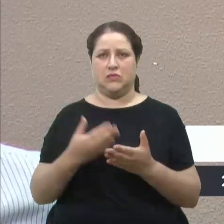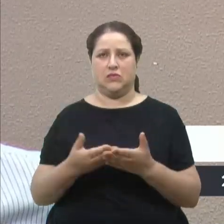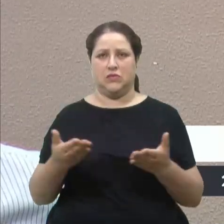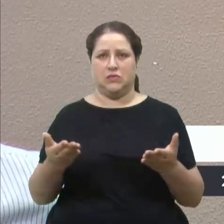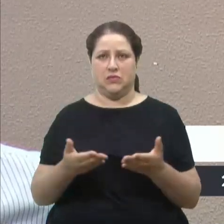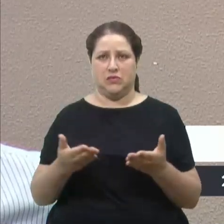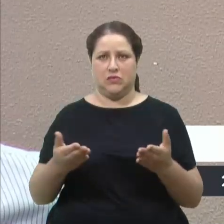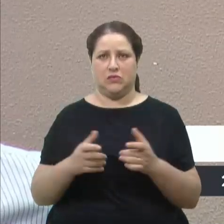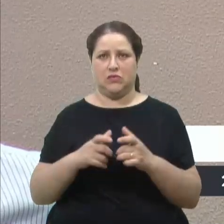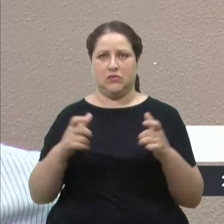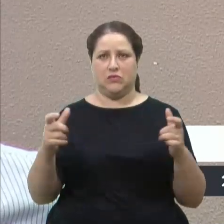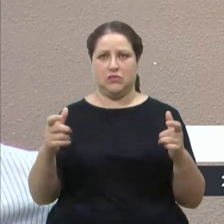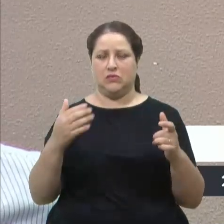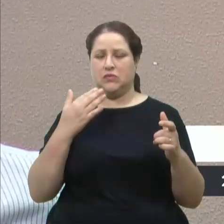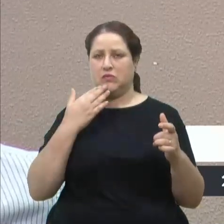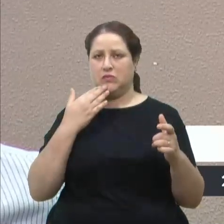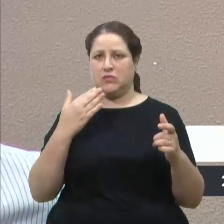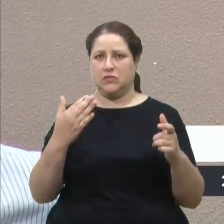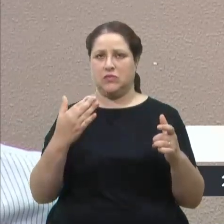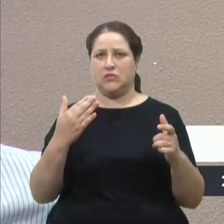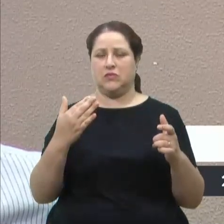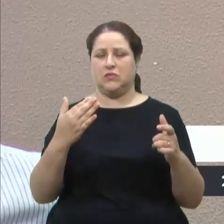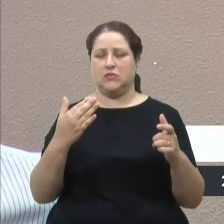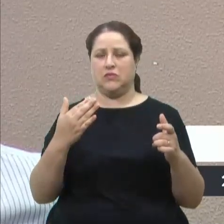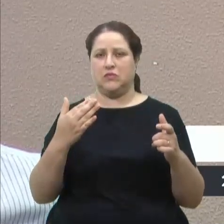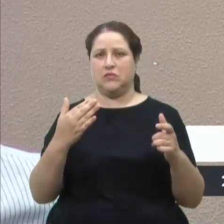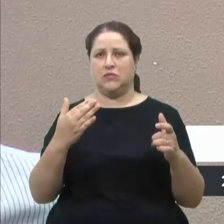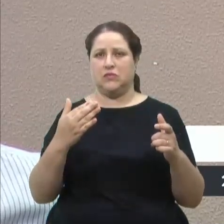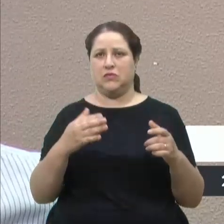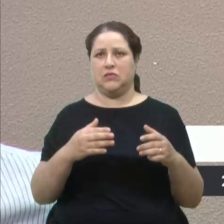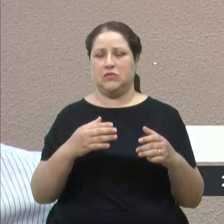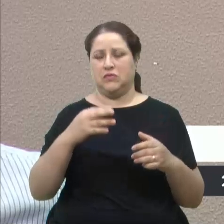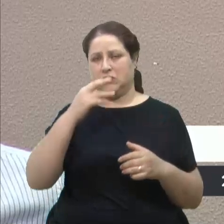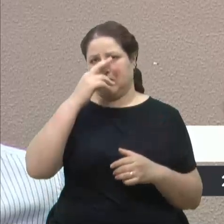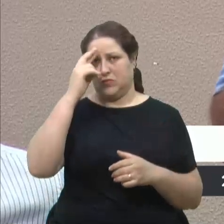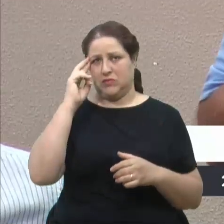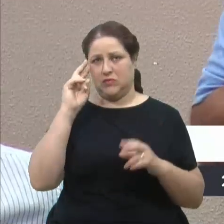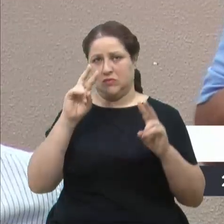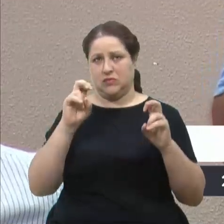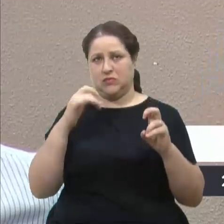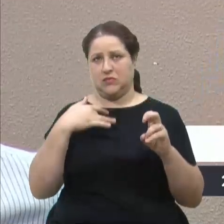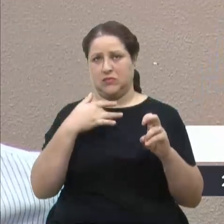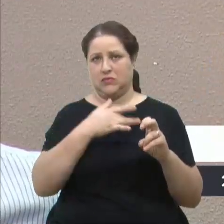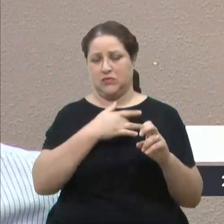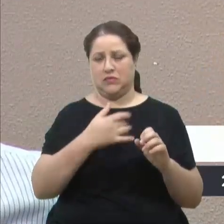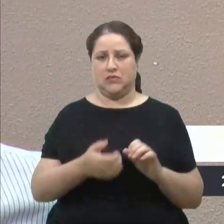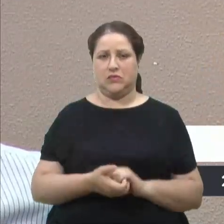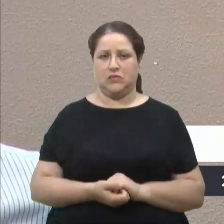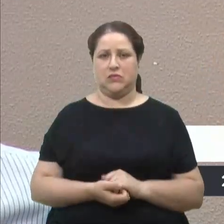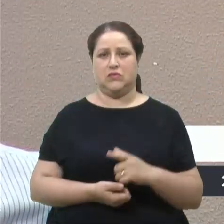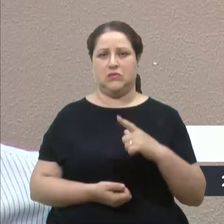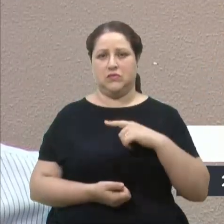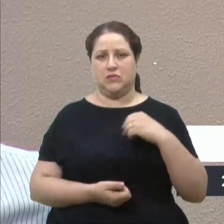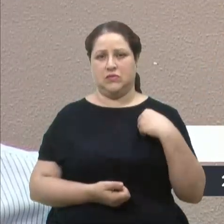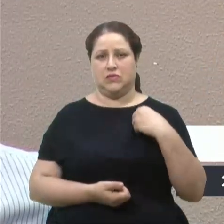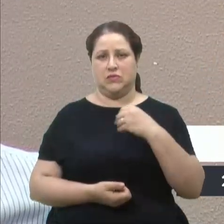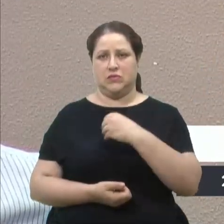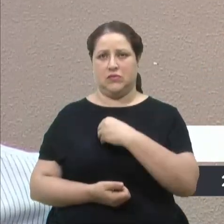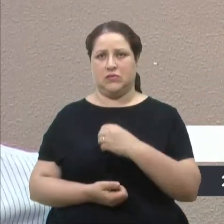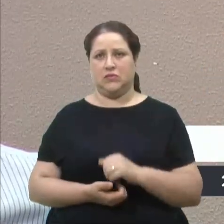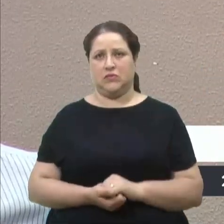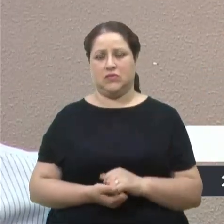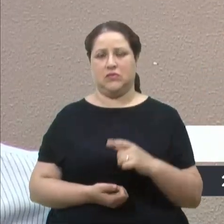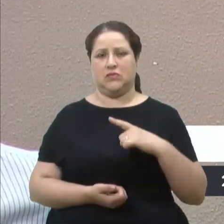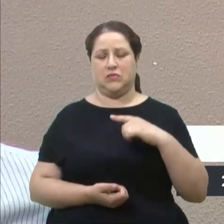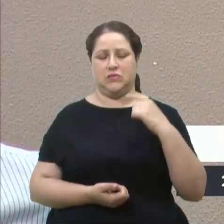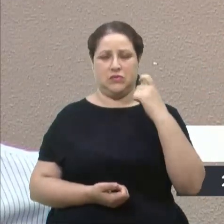um grande requerimento puxado pelo vereador Rafael, sobre a questão da saúde. Temos médico, temos